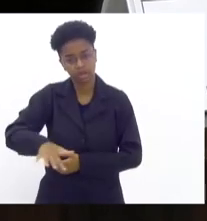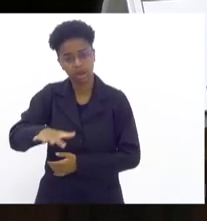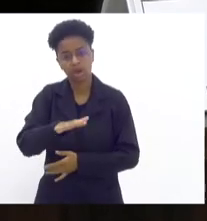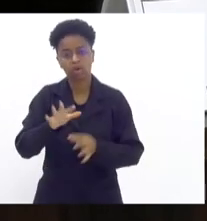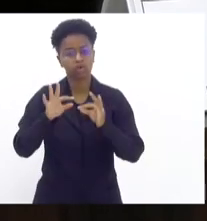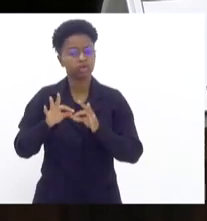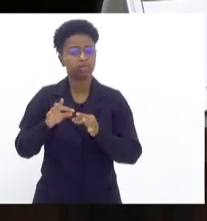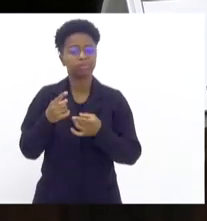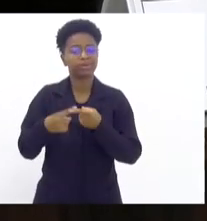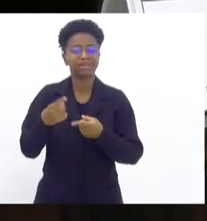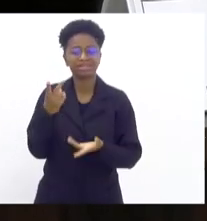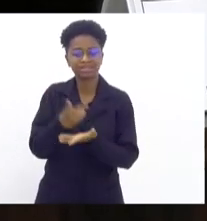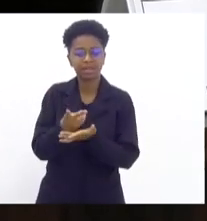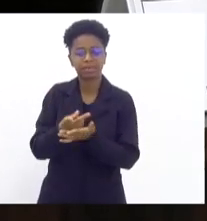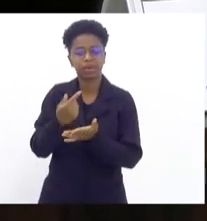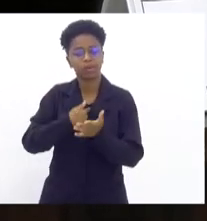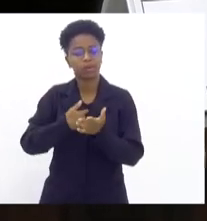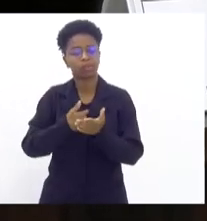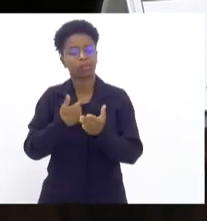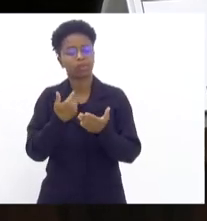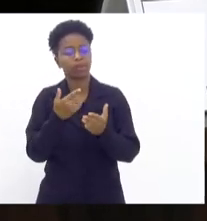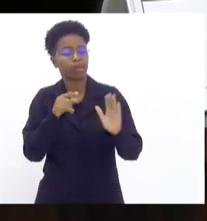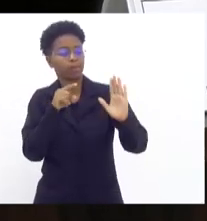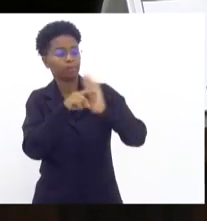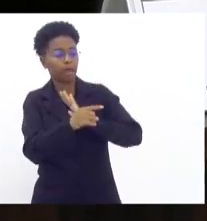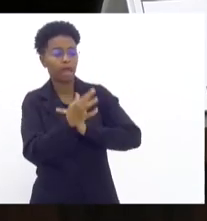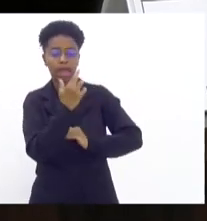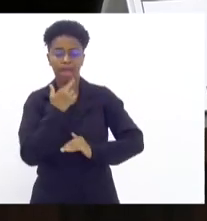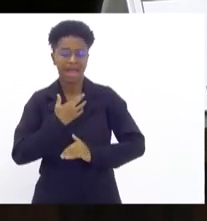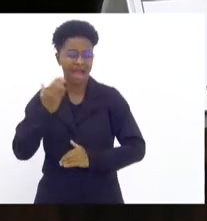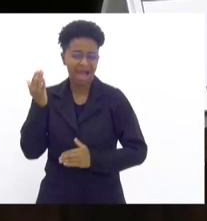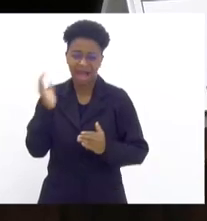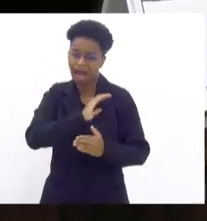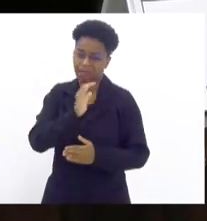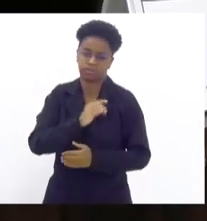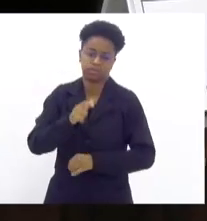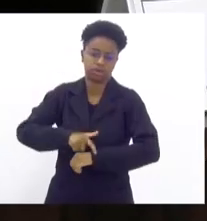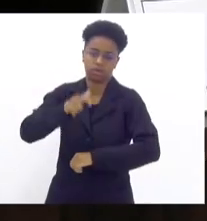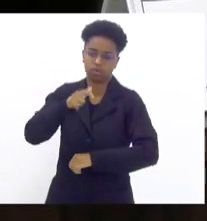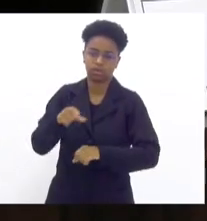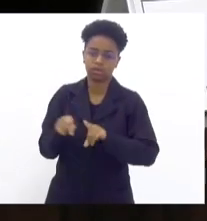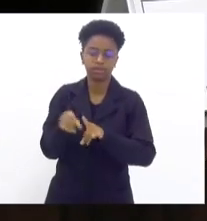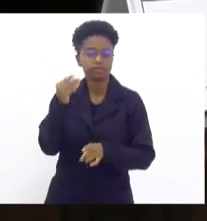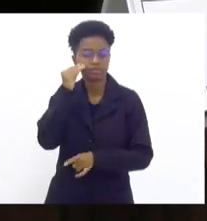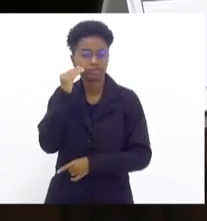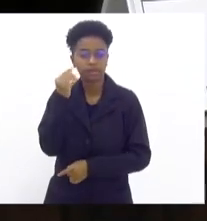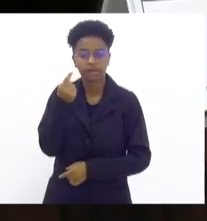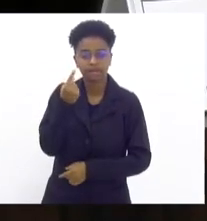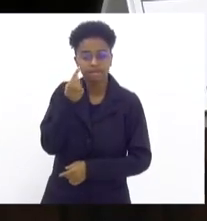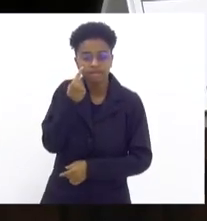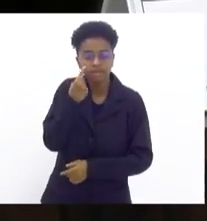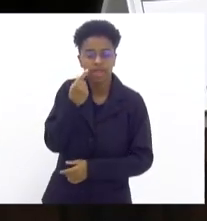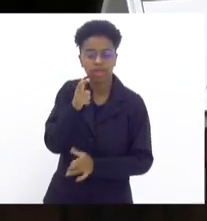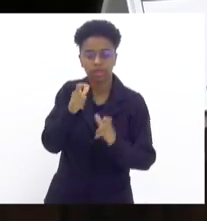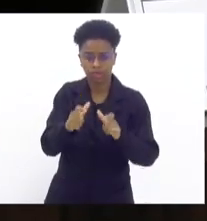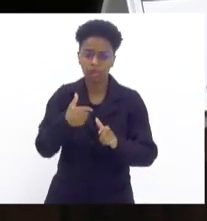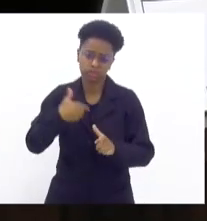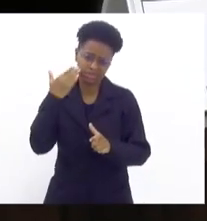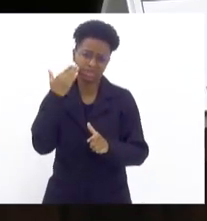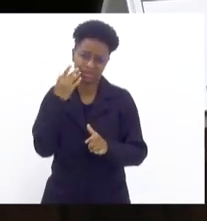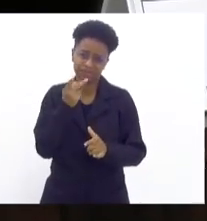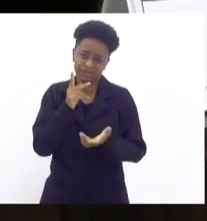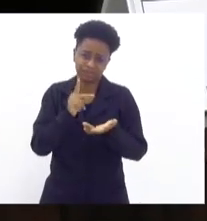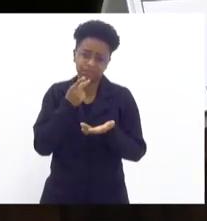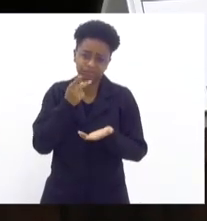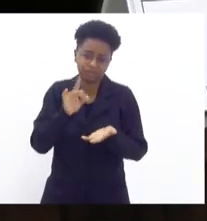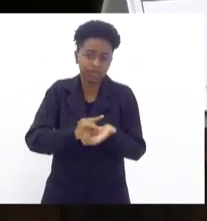as vezes que eu escrevi me respondeu imediatamente, disse que ia mandar verificar e eu sei que mandou verificar porque